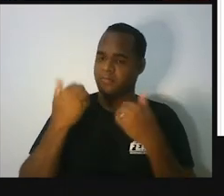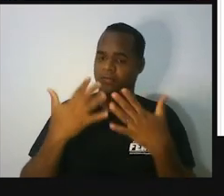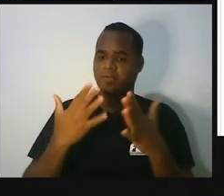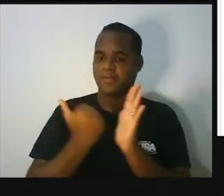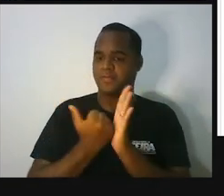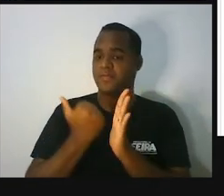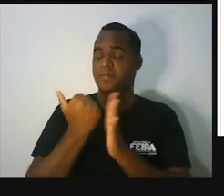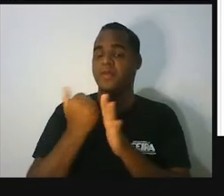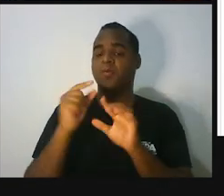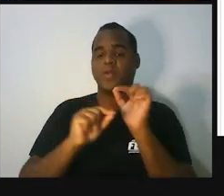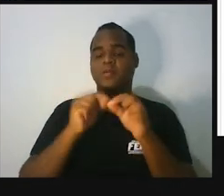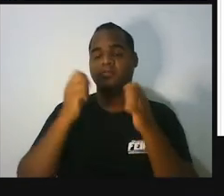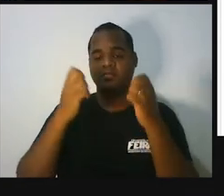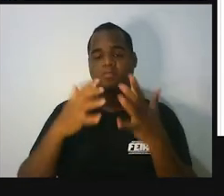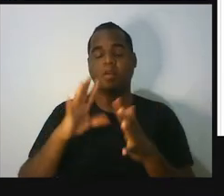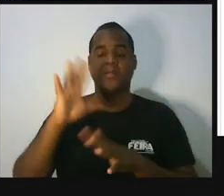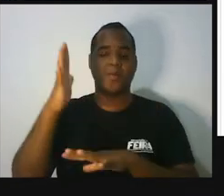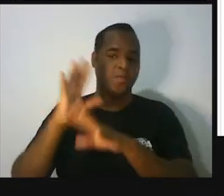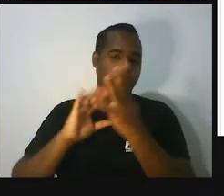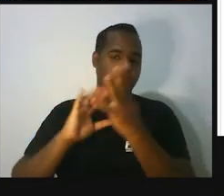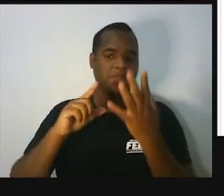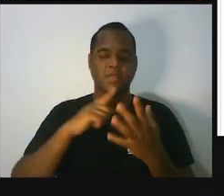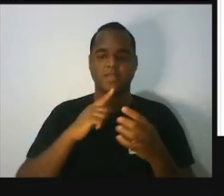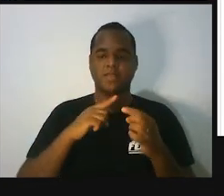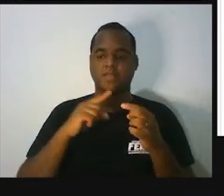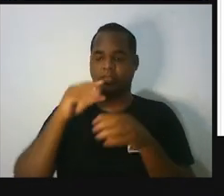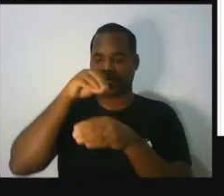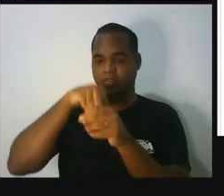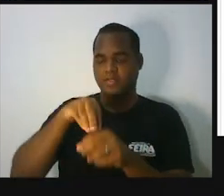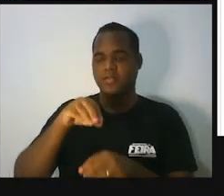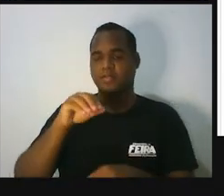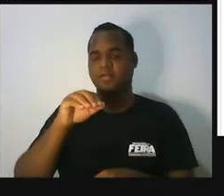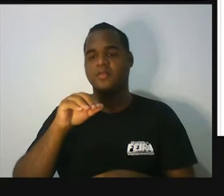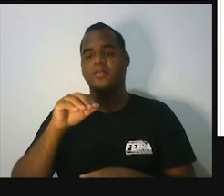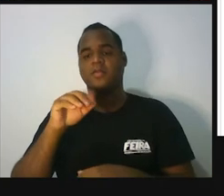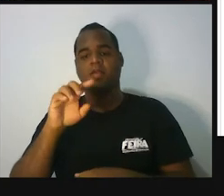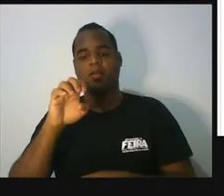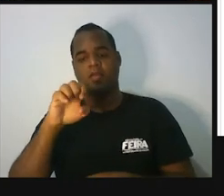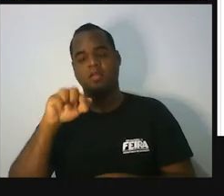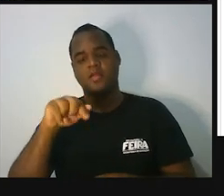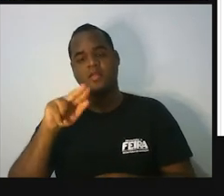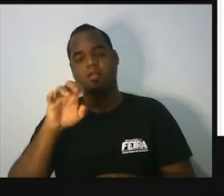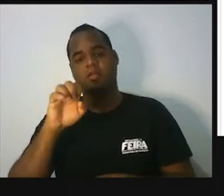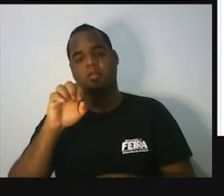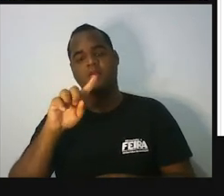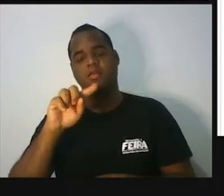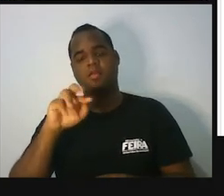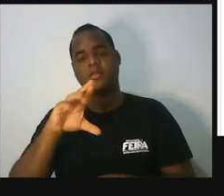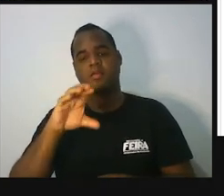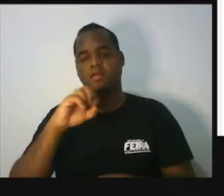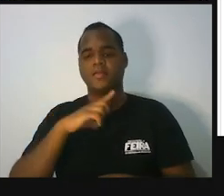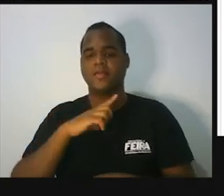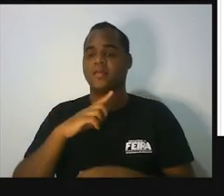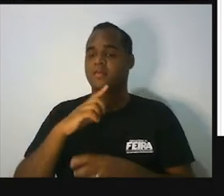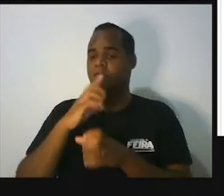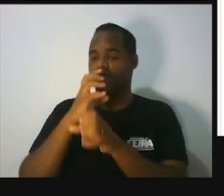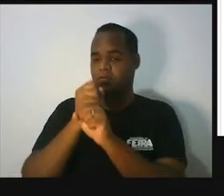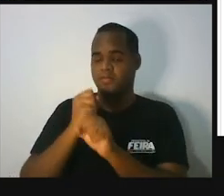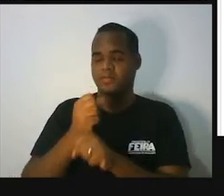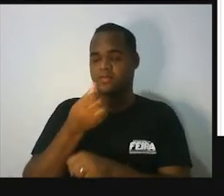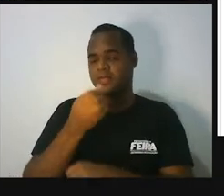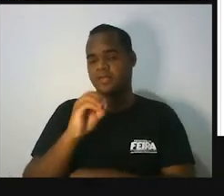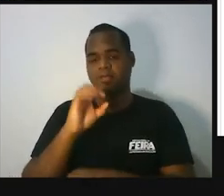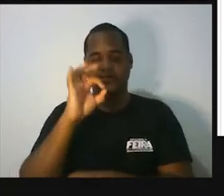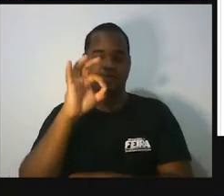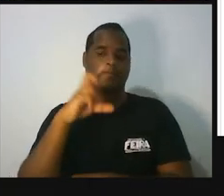vai acontecer no triângulo equilátero. E esses ângulos de 60 graus são